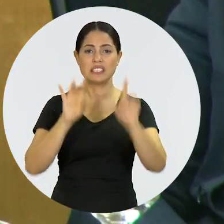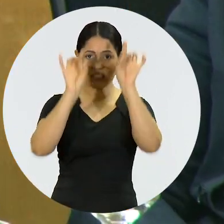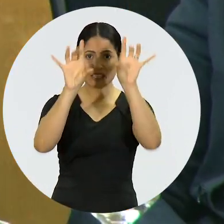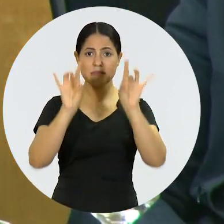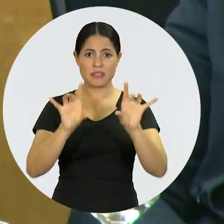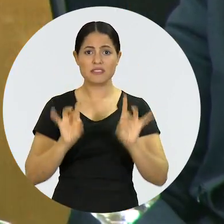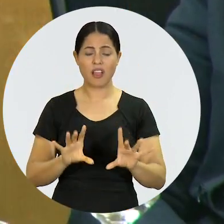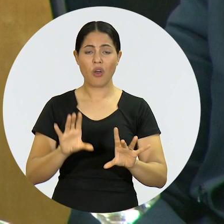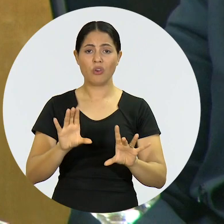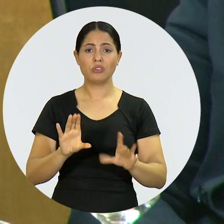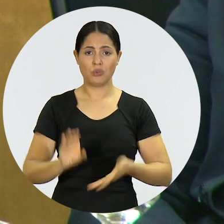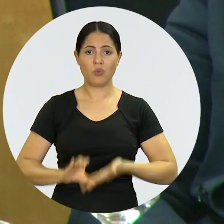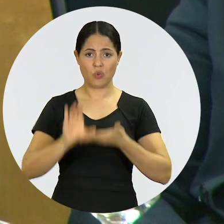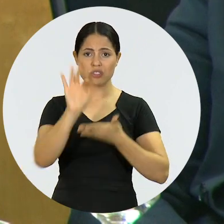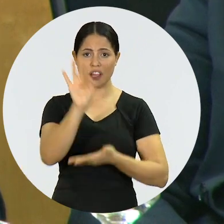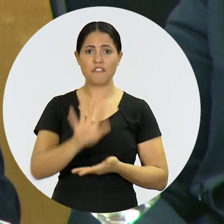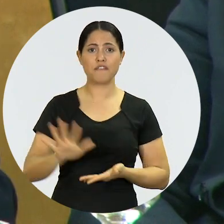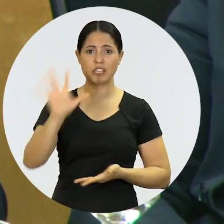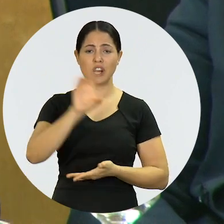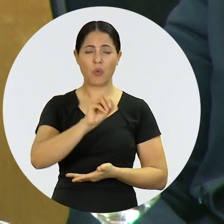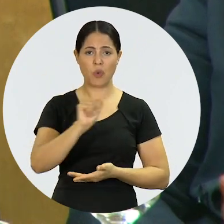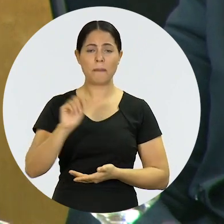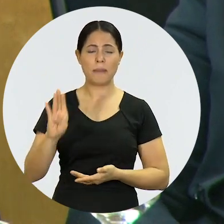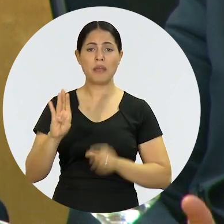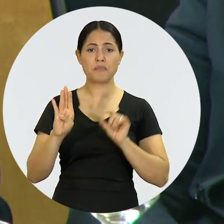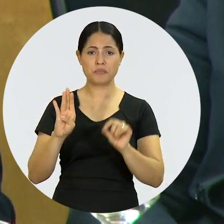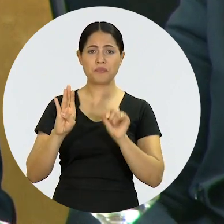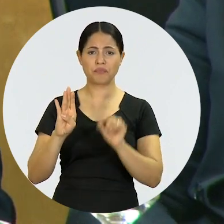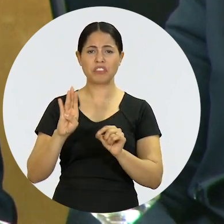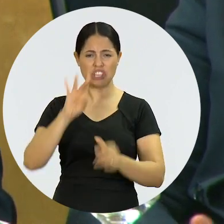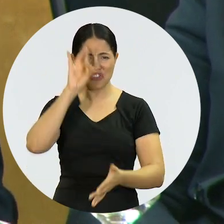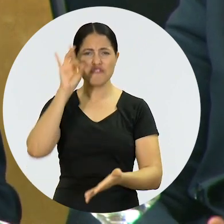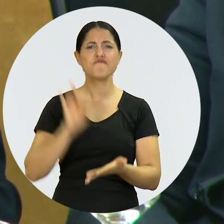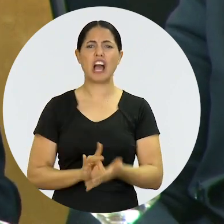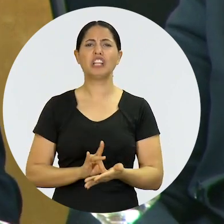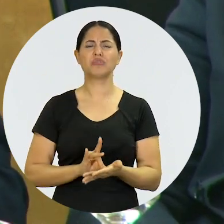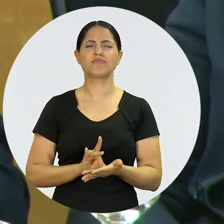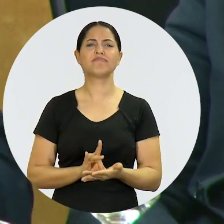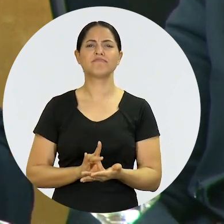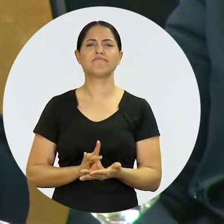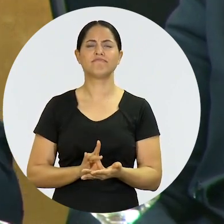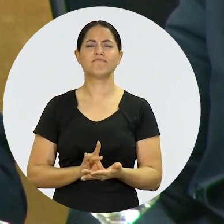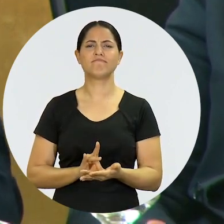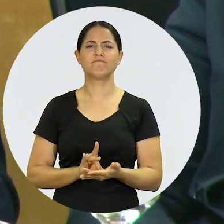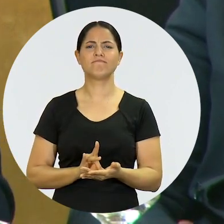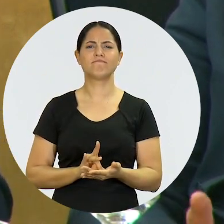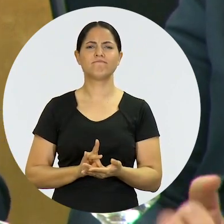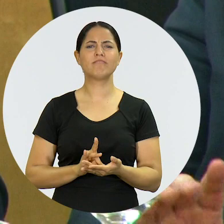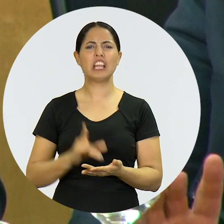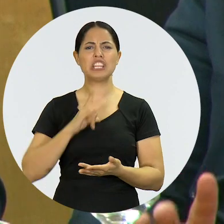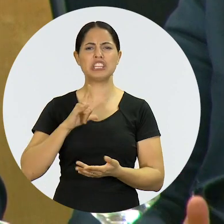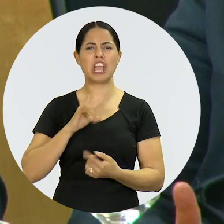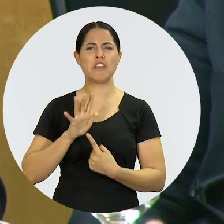Ordem dos Advogados do Brasil, em especial para que o Conselho Federal da OAB, seja de fato